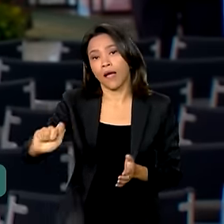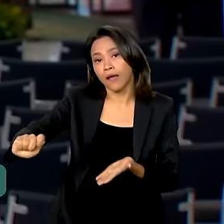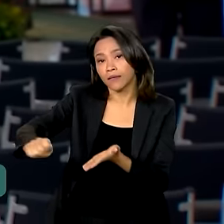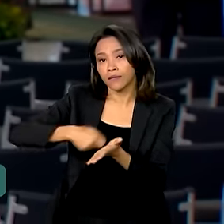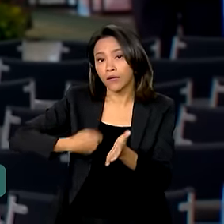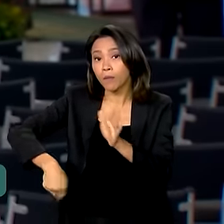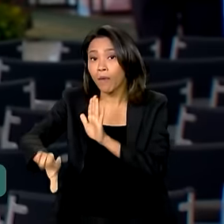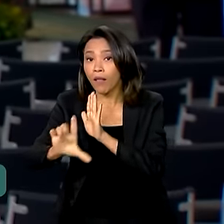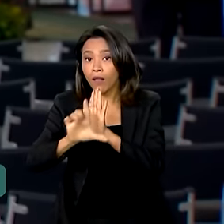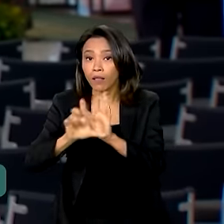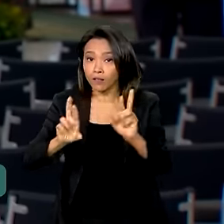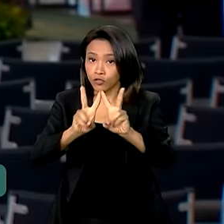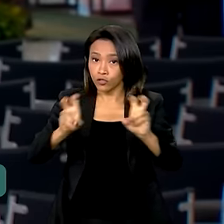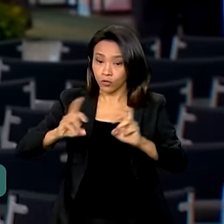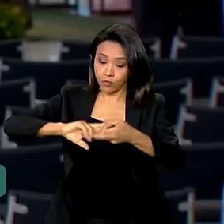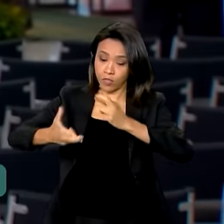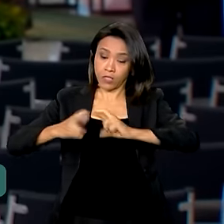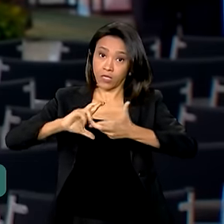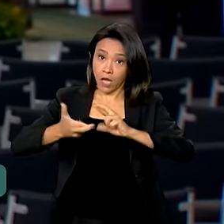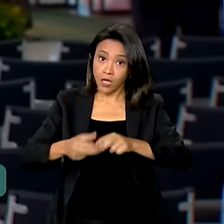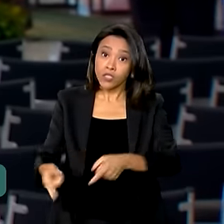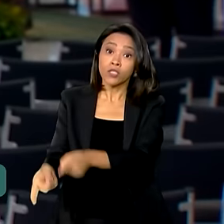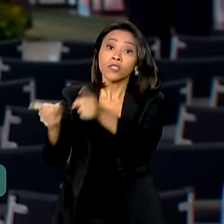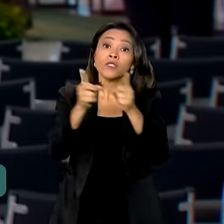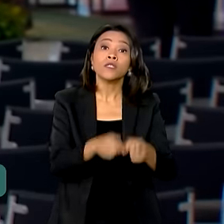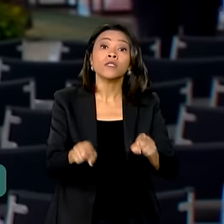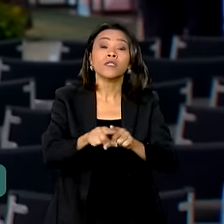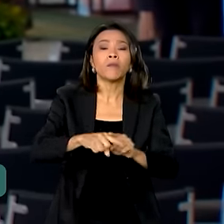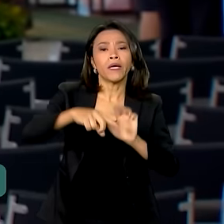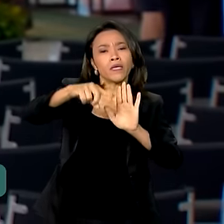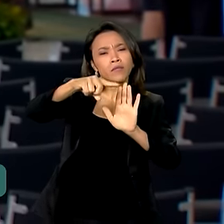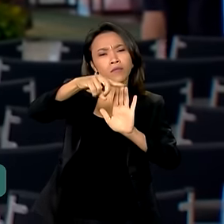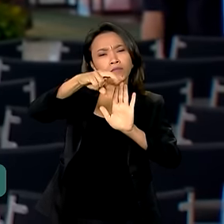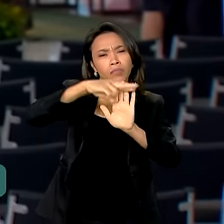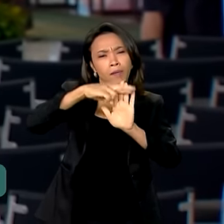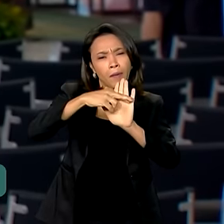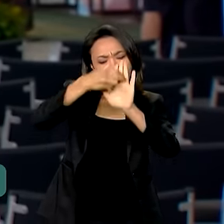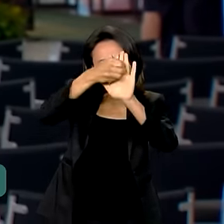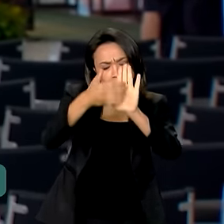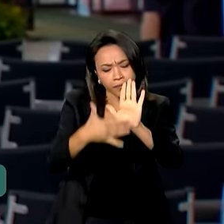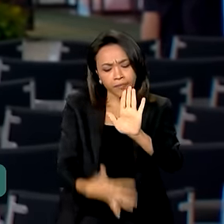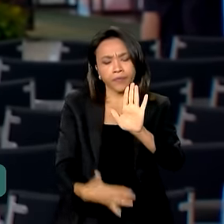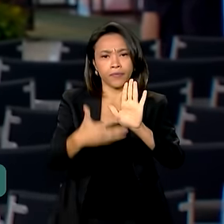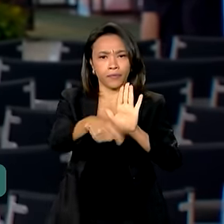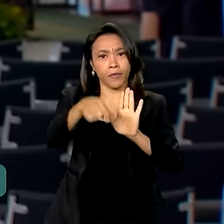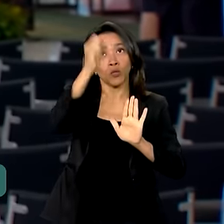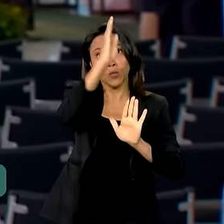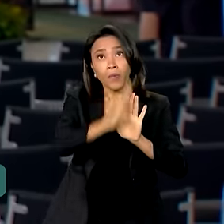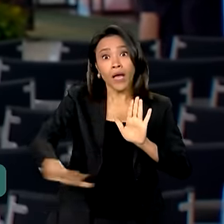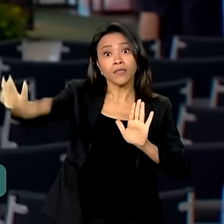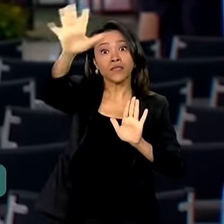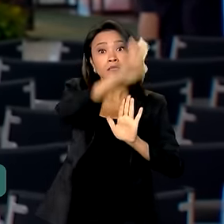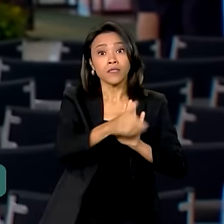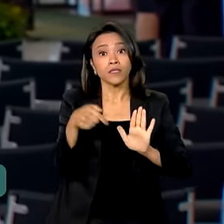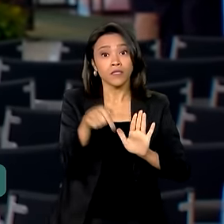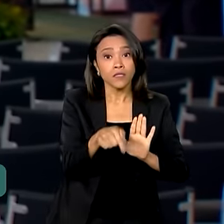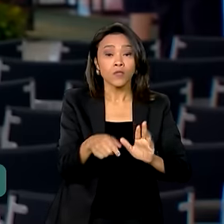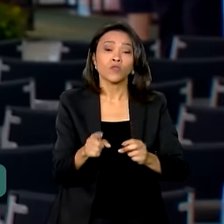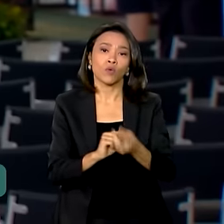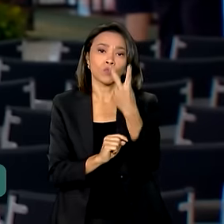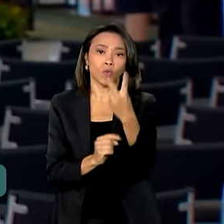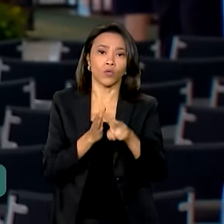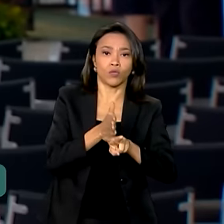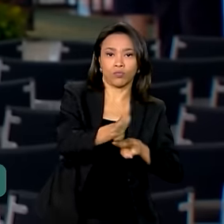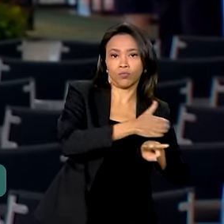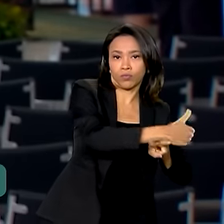Incentivo à Reciclagem e anunciadas medidas de incentivo aos catadores do país, como o novo Cataforte e o Conexão